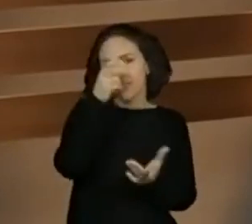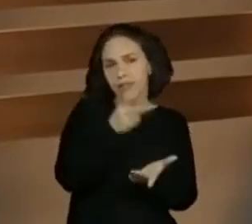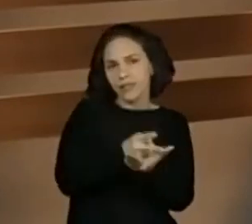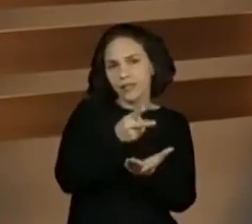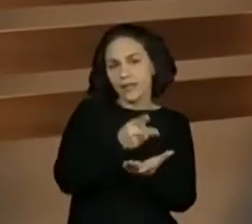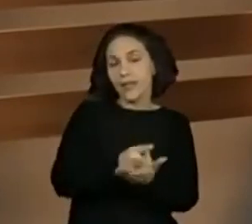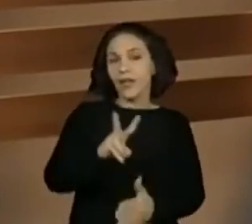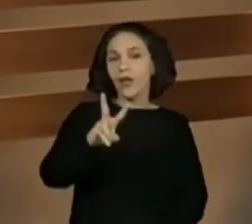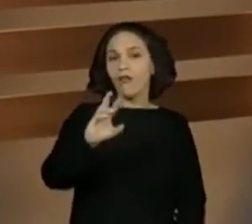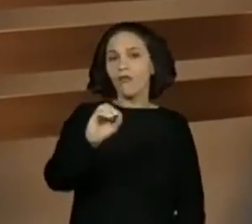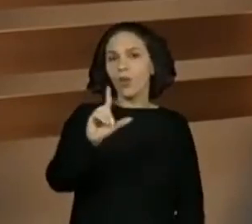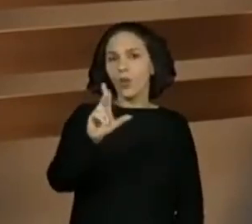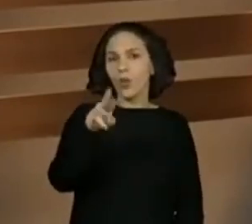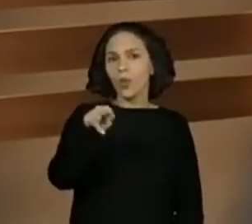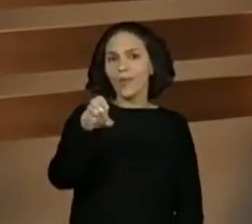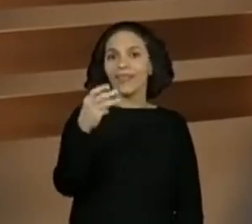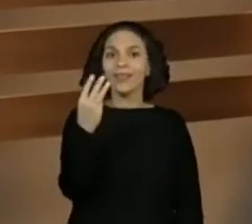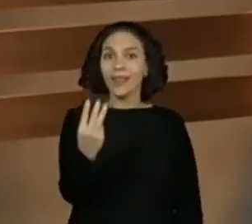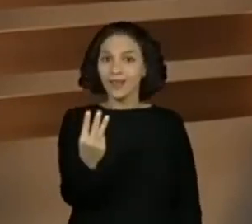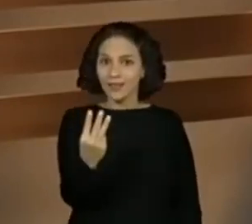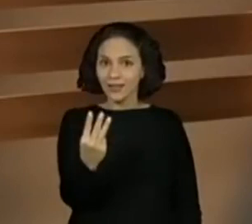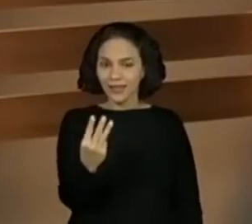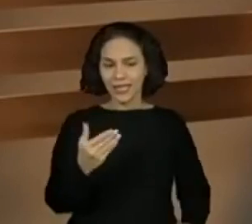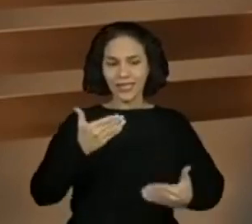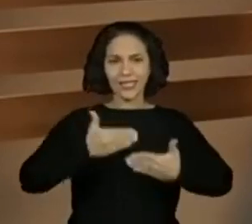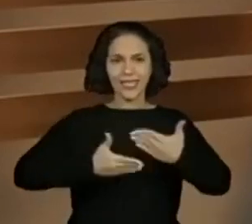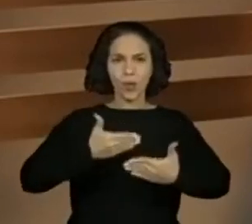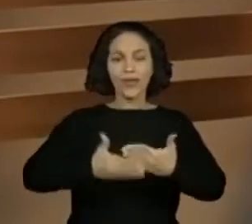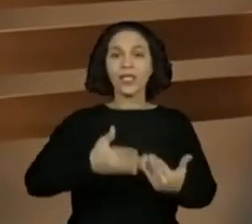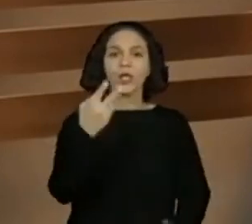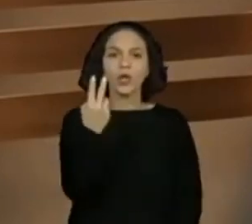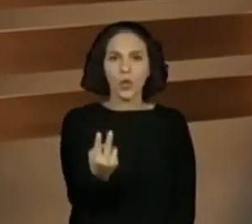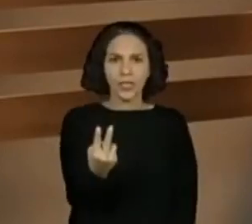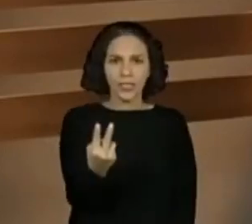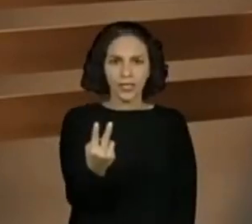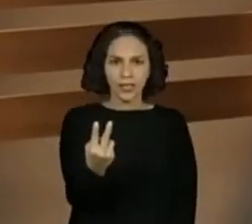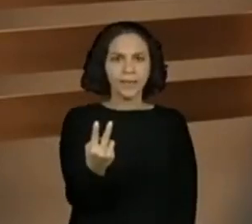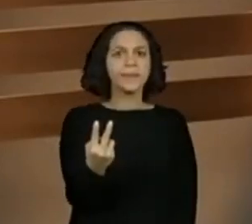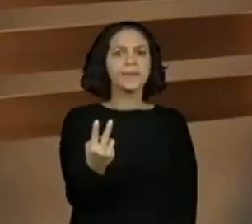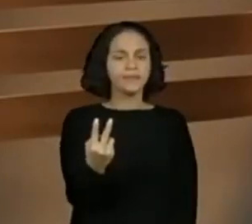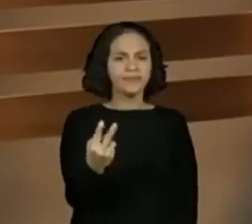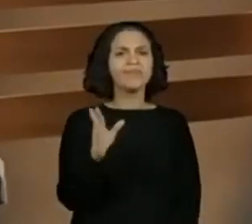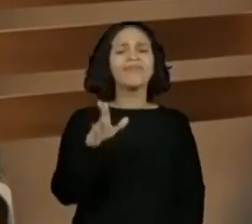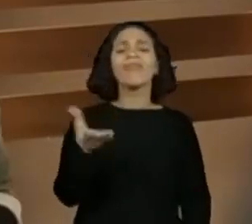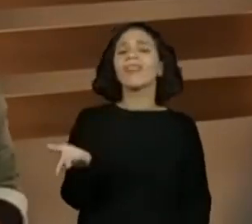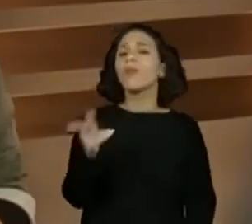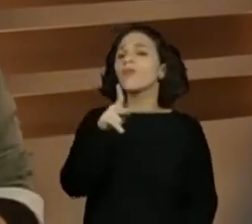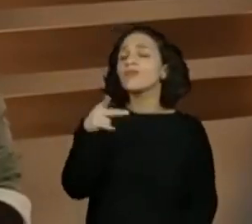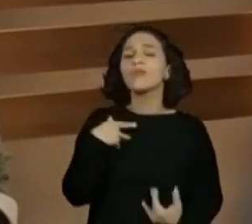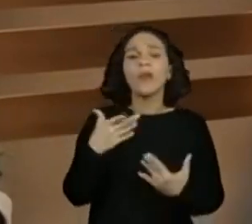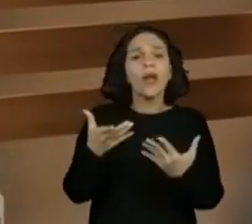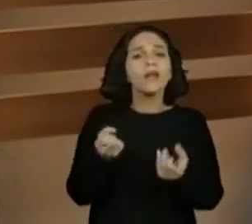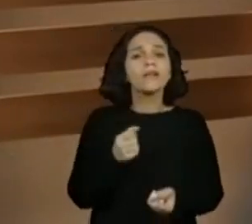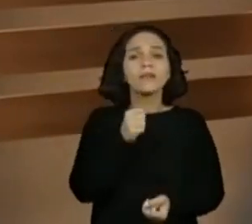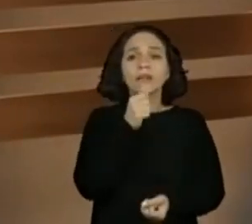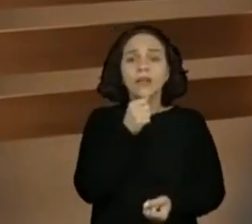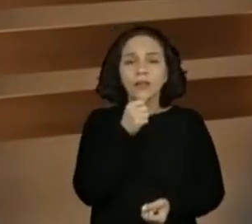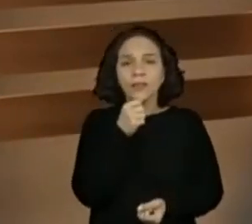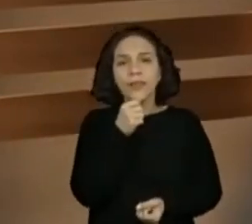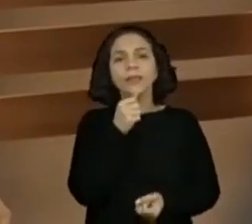volume 3, sequência 2, ok? Para o Aline, não tenho material.